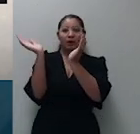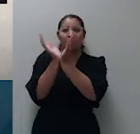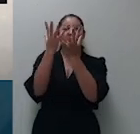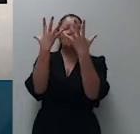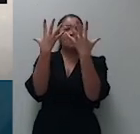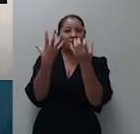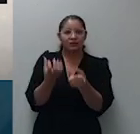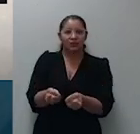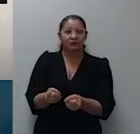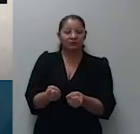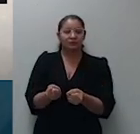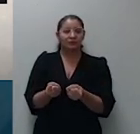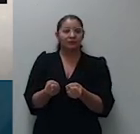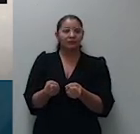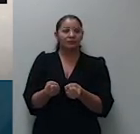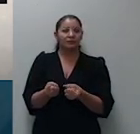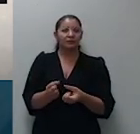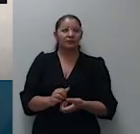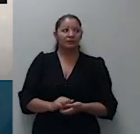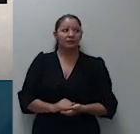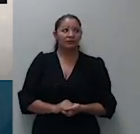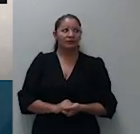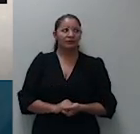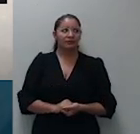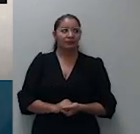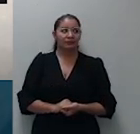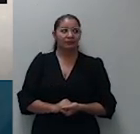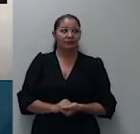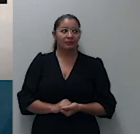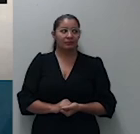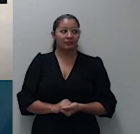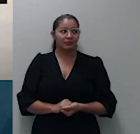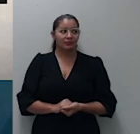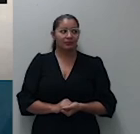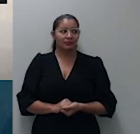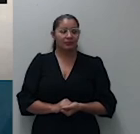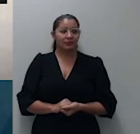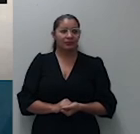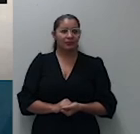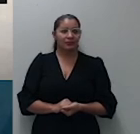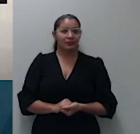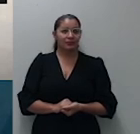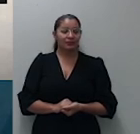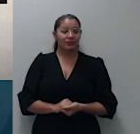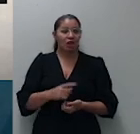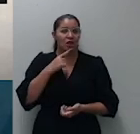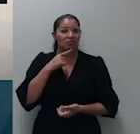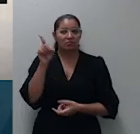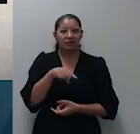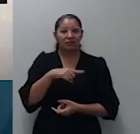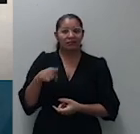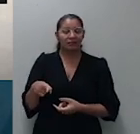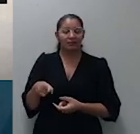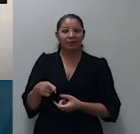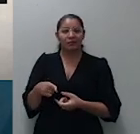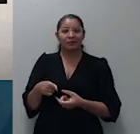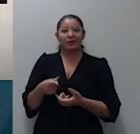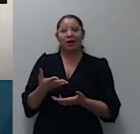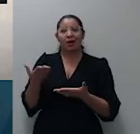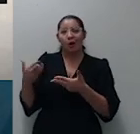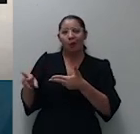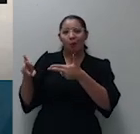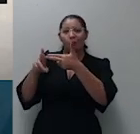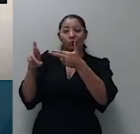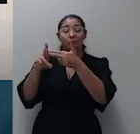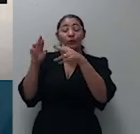reconsiderar a decisão monocrática e dar e negar provimento ao recurso especial nos